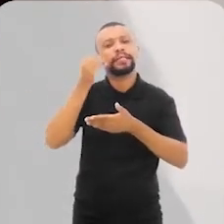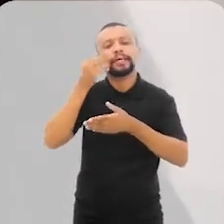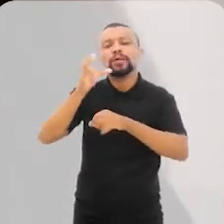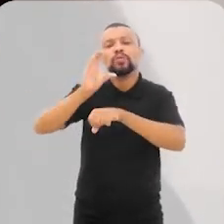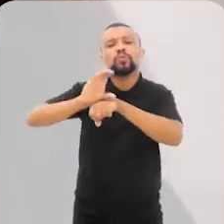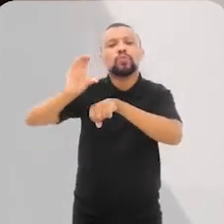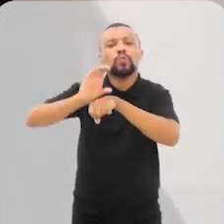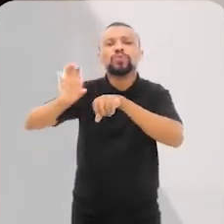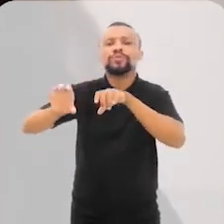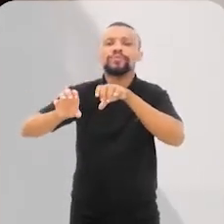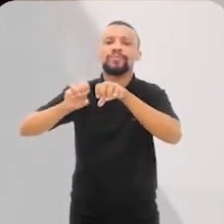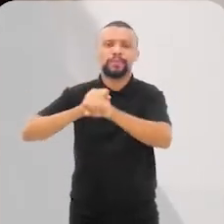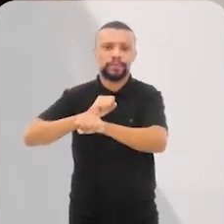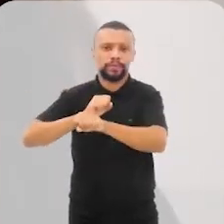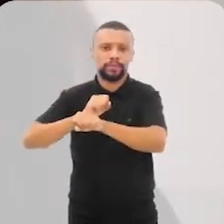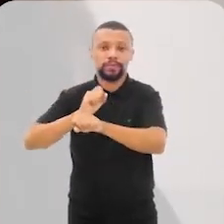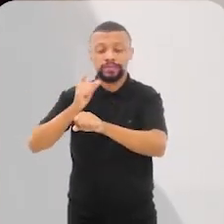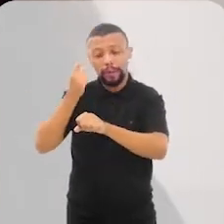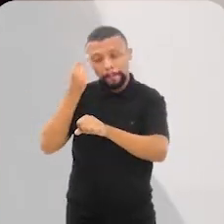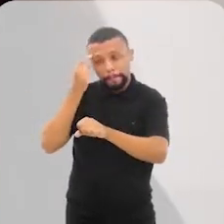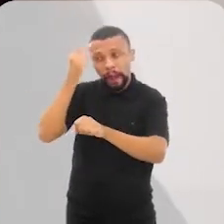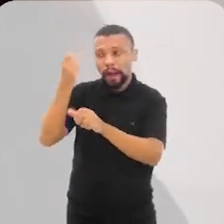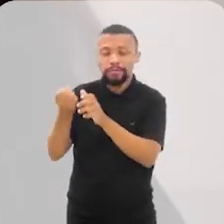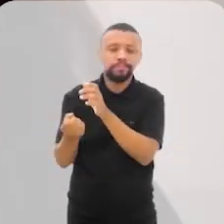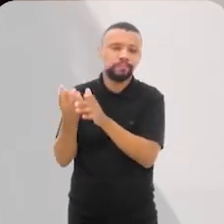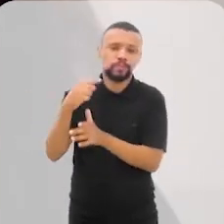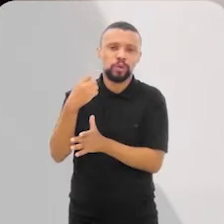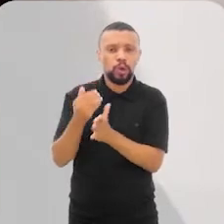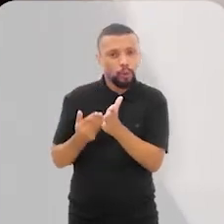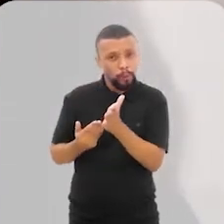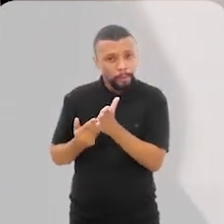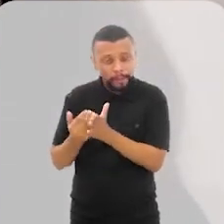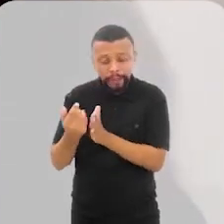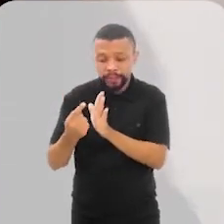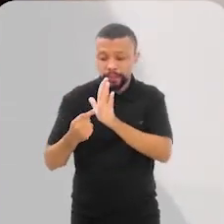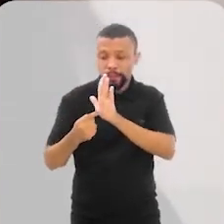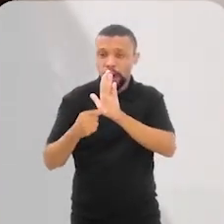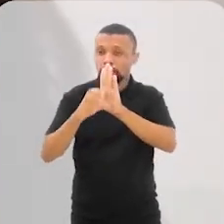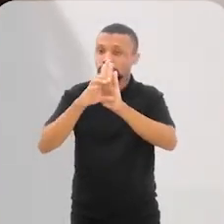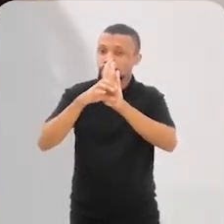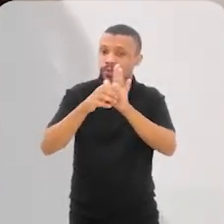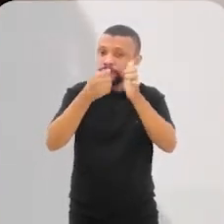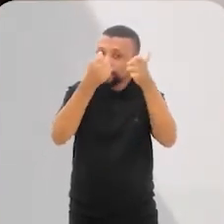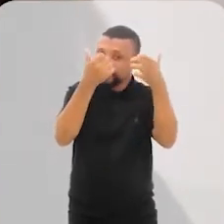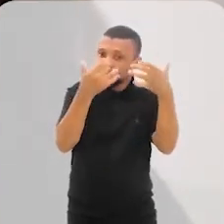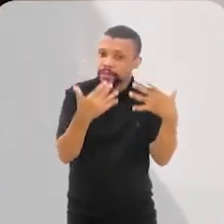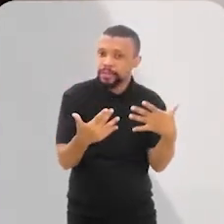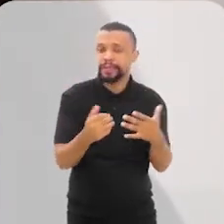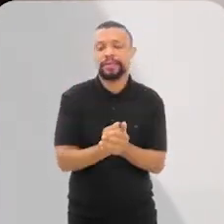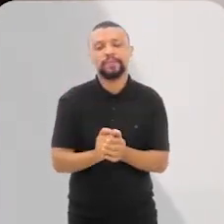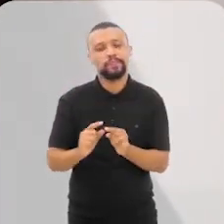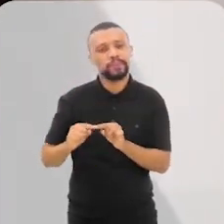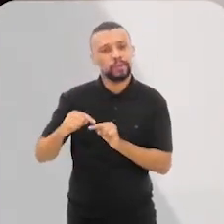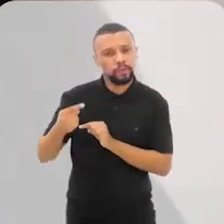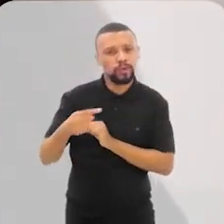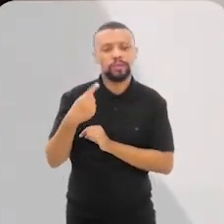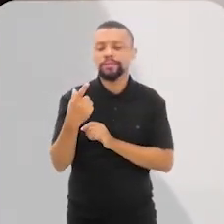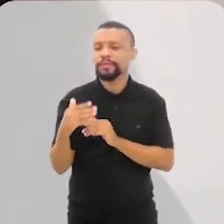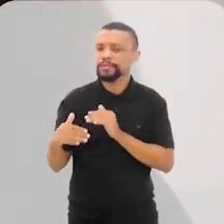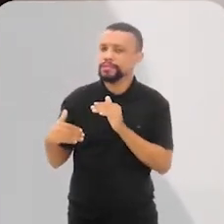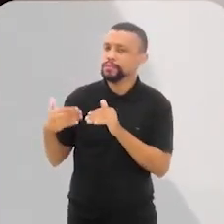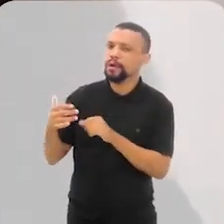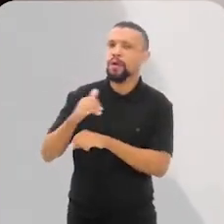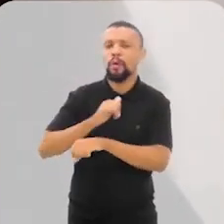formação. Essa é uma formação de cocriação, onde a gente começa com os conceitos e depois a gente veio desenvolvendo